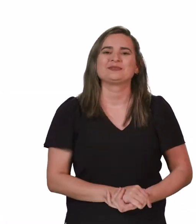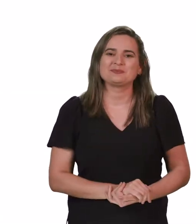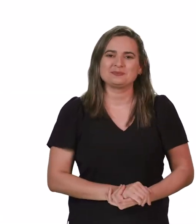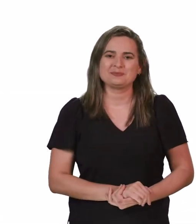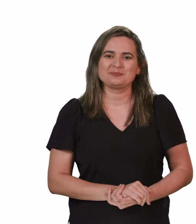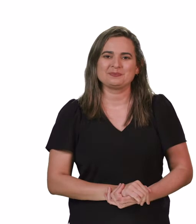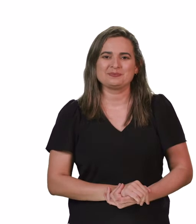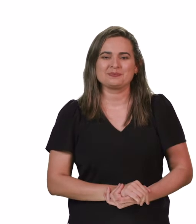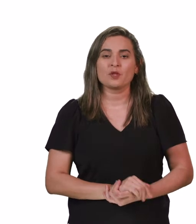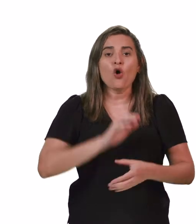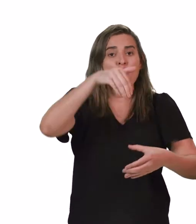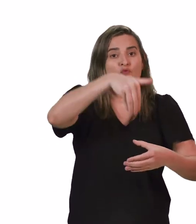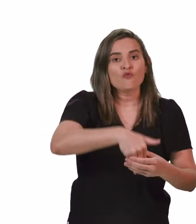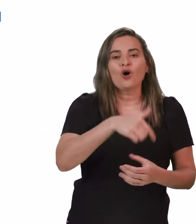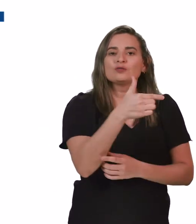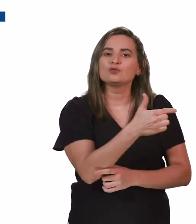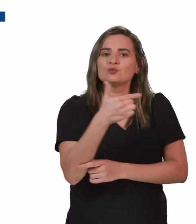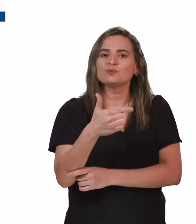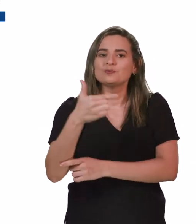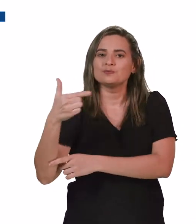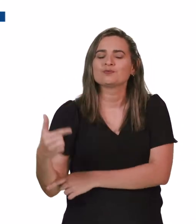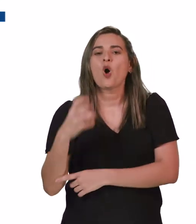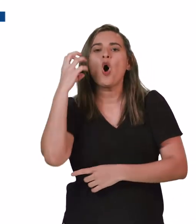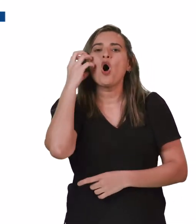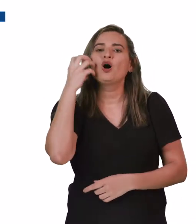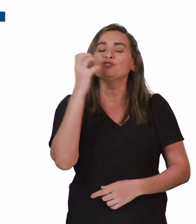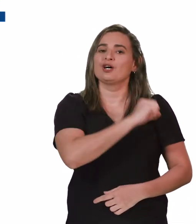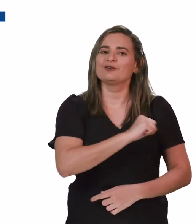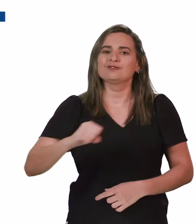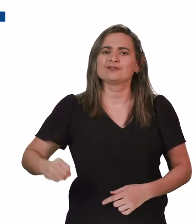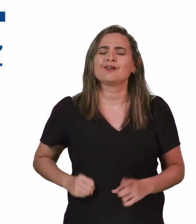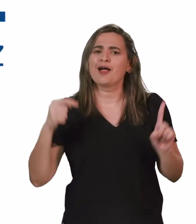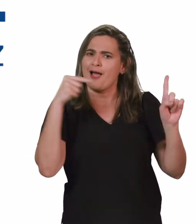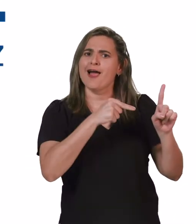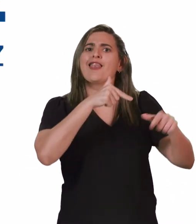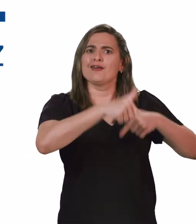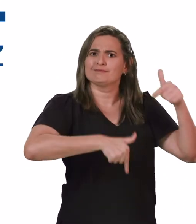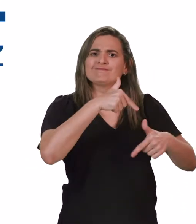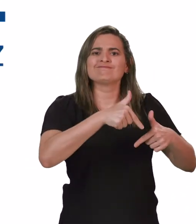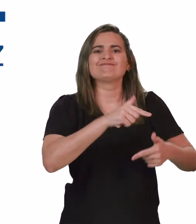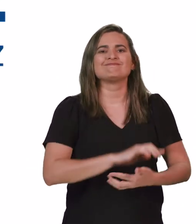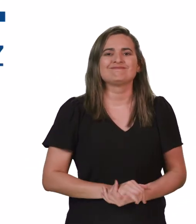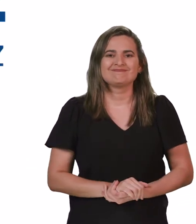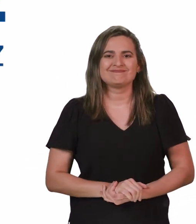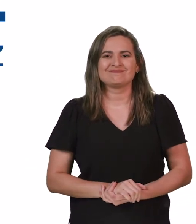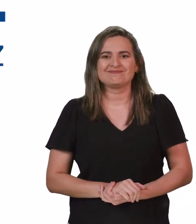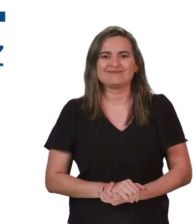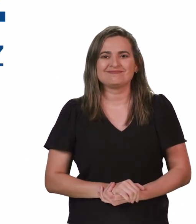Vote 222. Rogério, senador. O cara que faz.